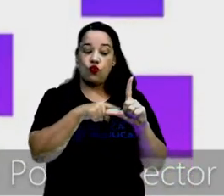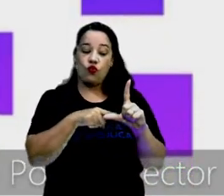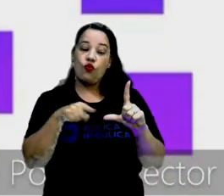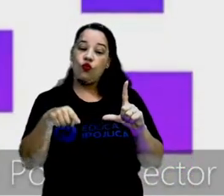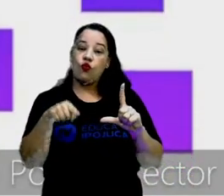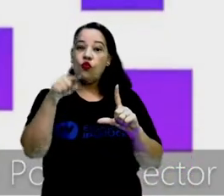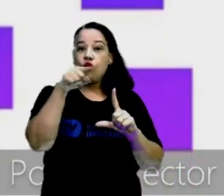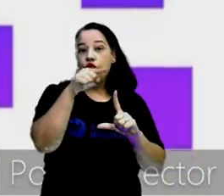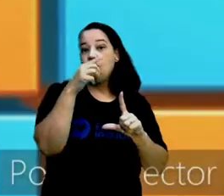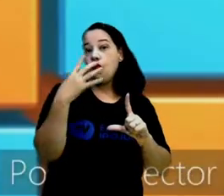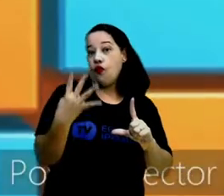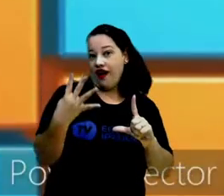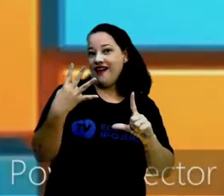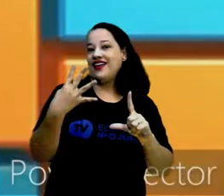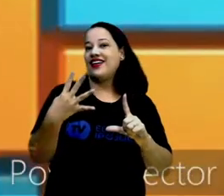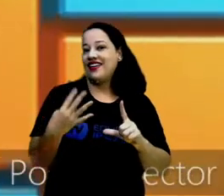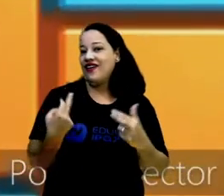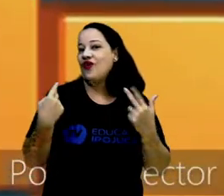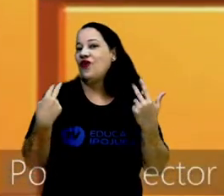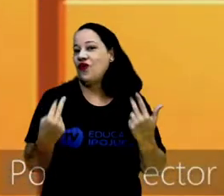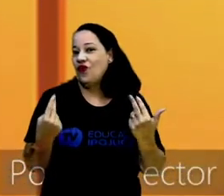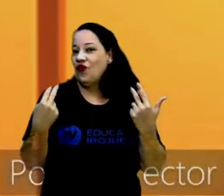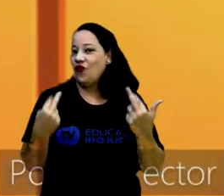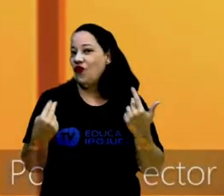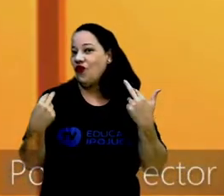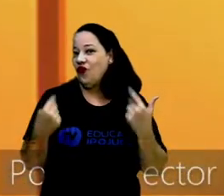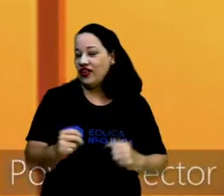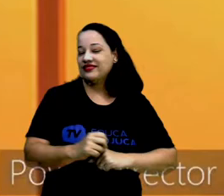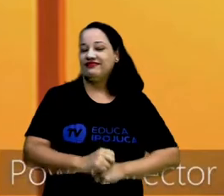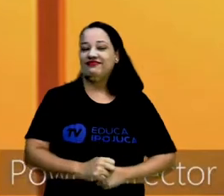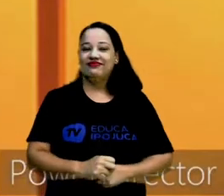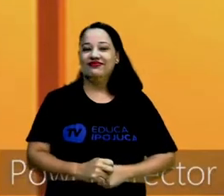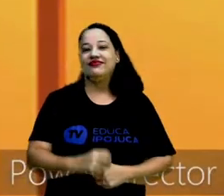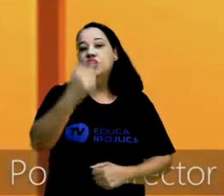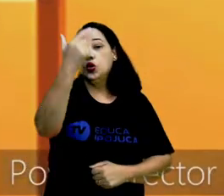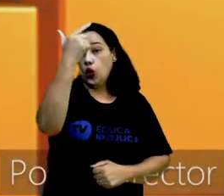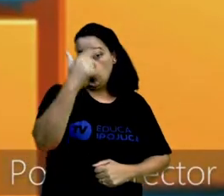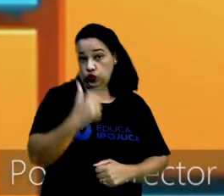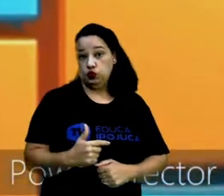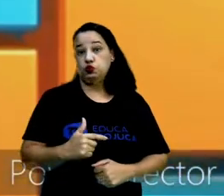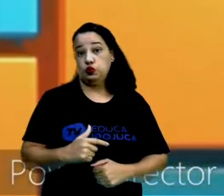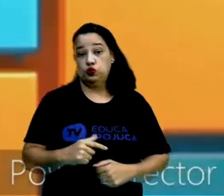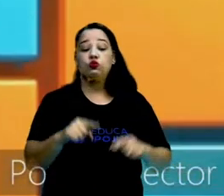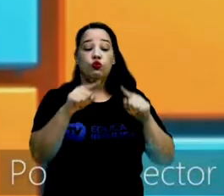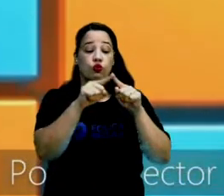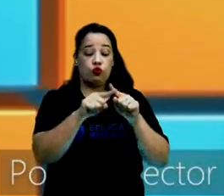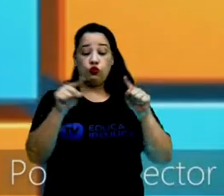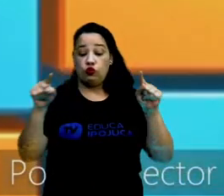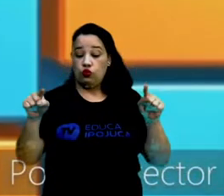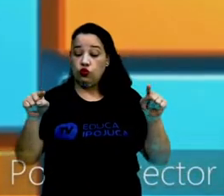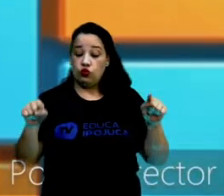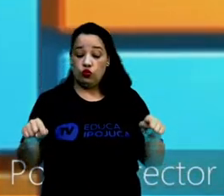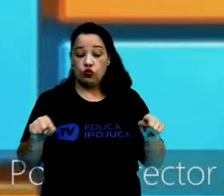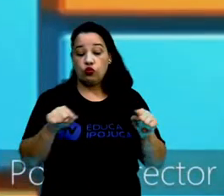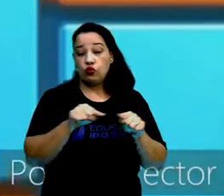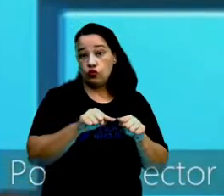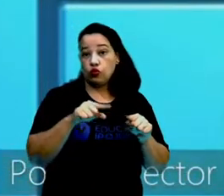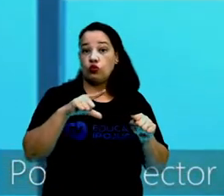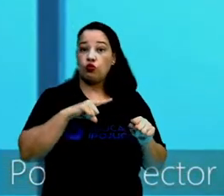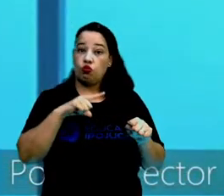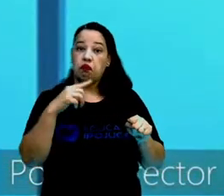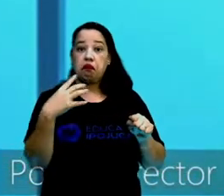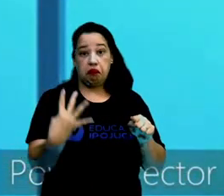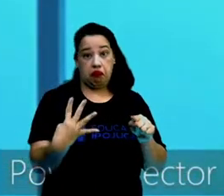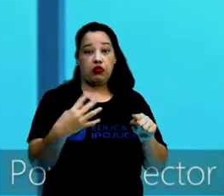iguais. Eu sou o retângulo, também com quatro lados, diferente do